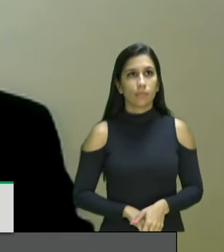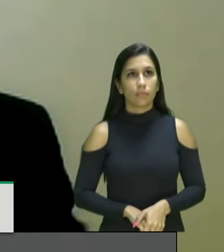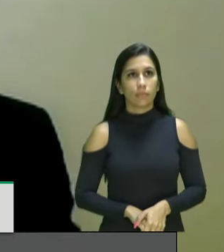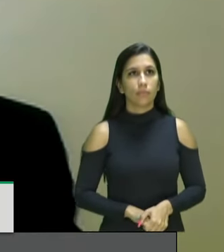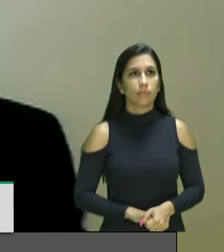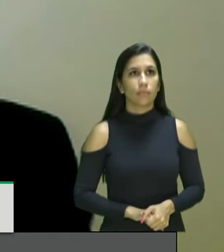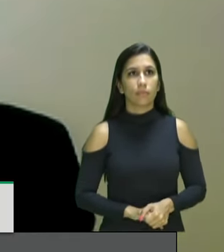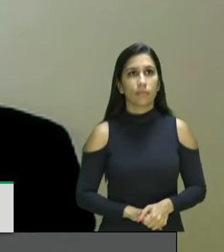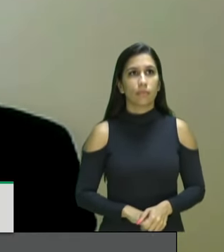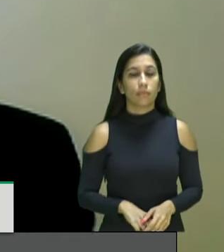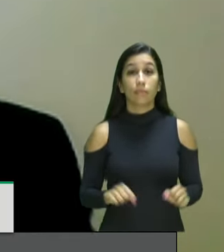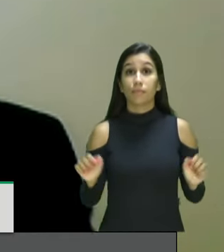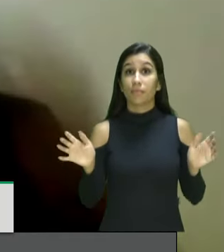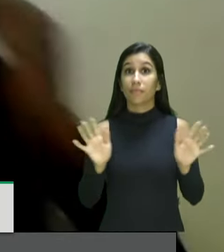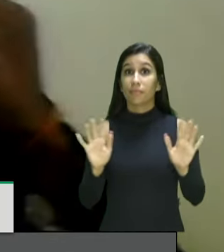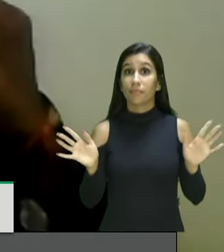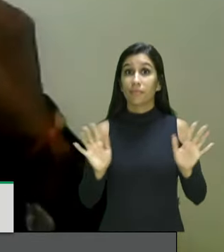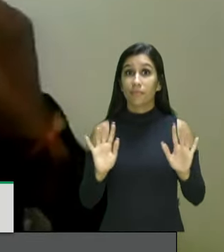Olá